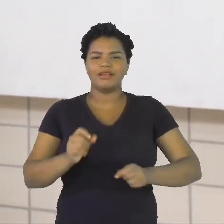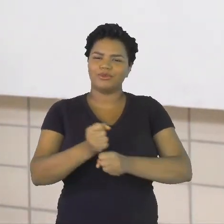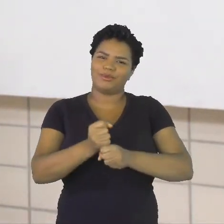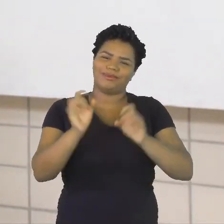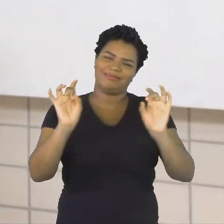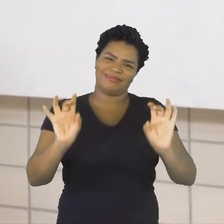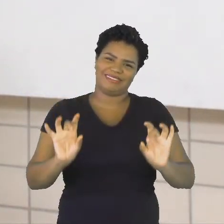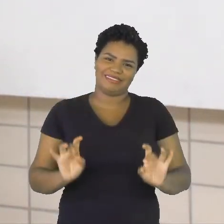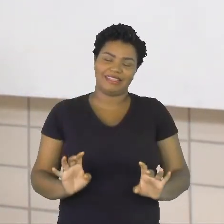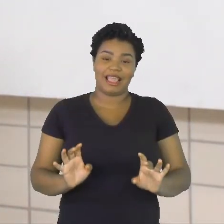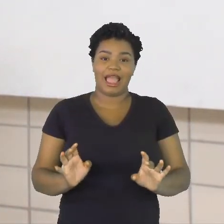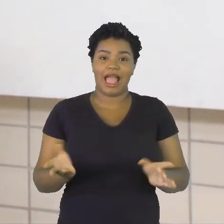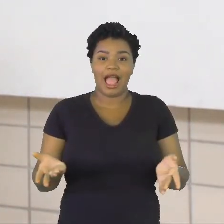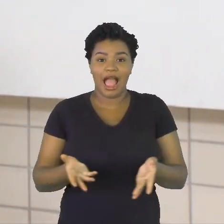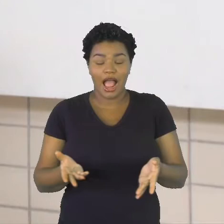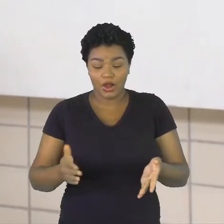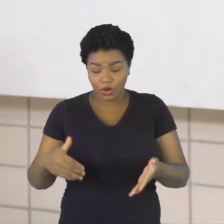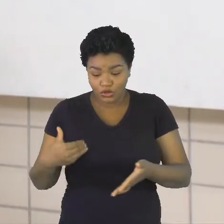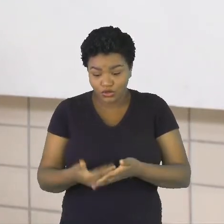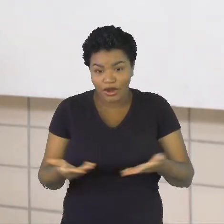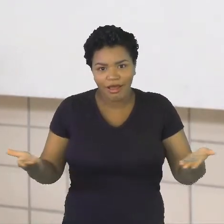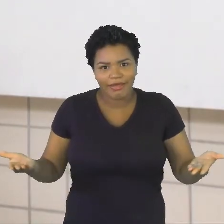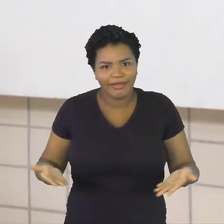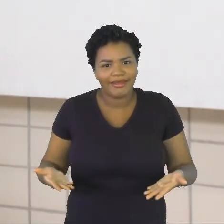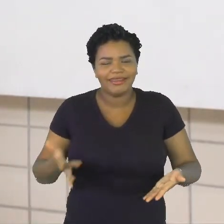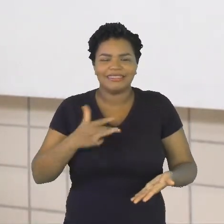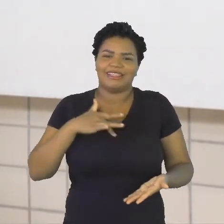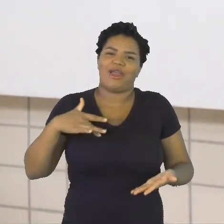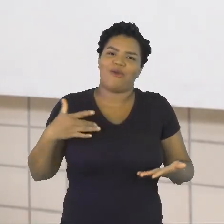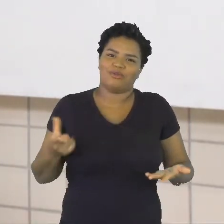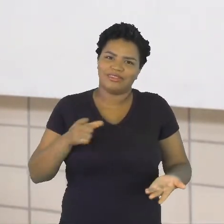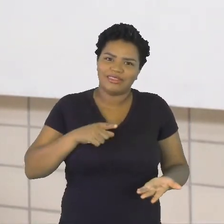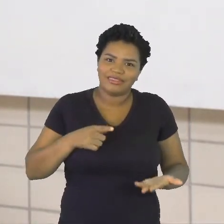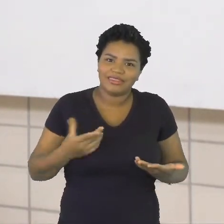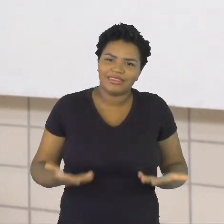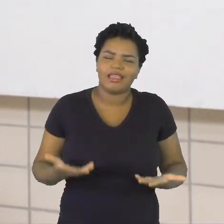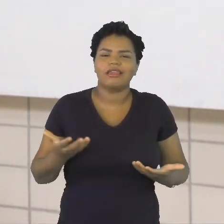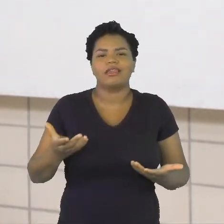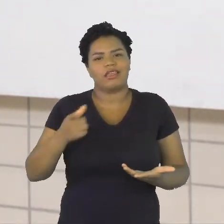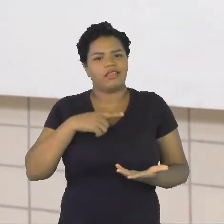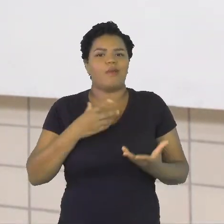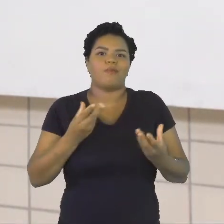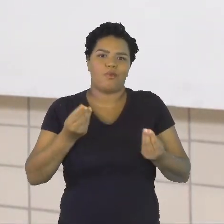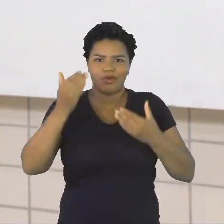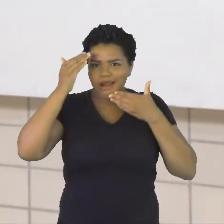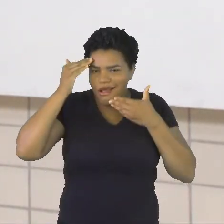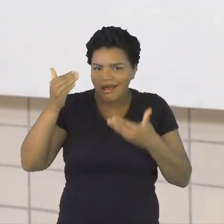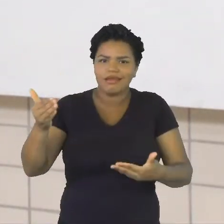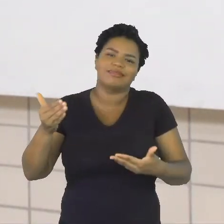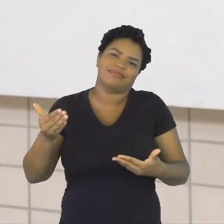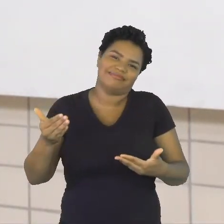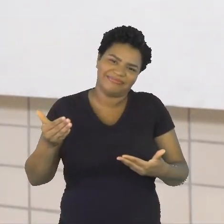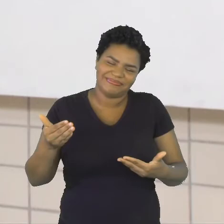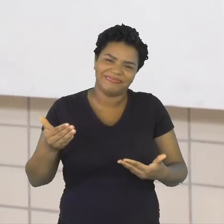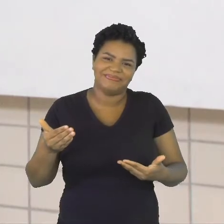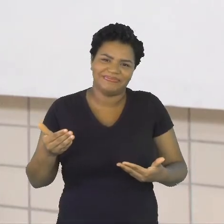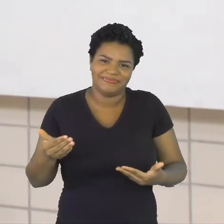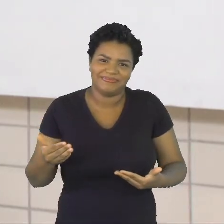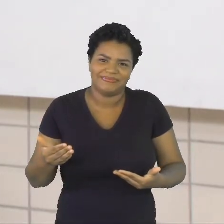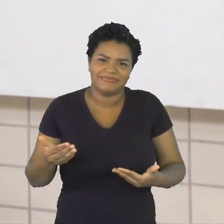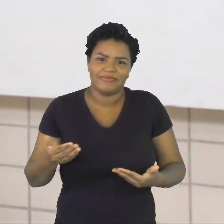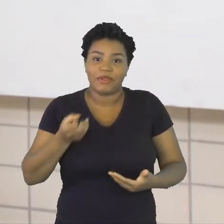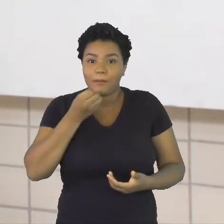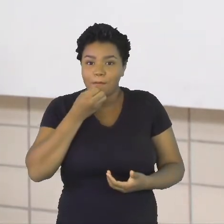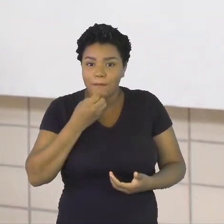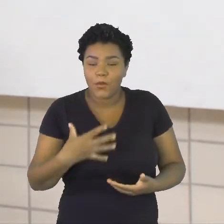chegamos até aqui com saúde, então nós temos sim muito o que agradecer. Tenham boas